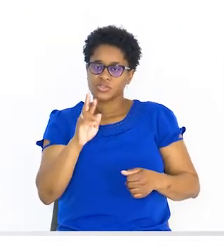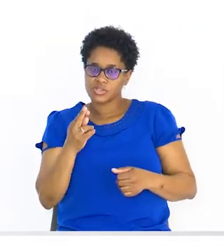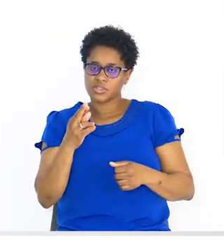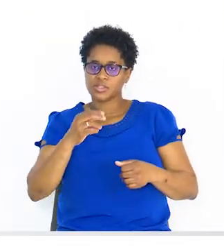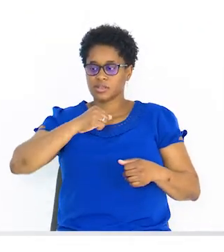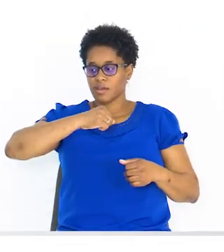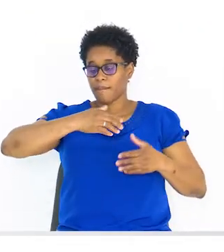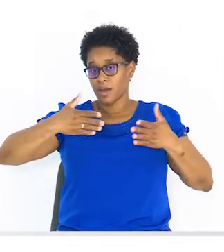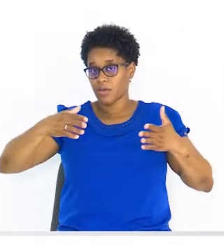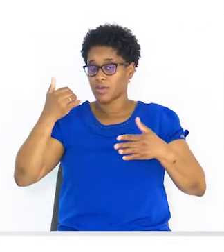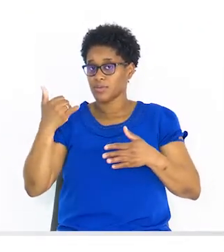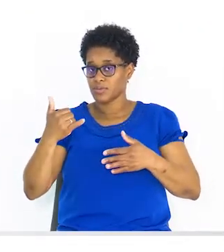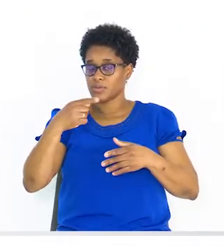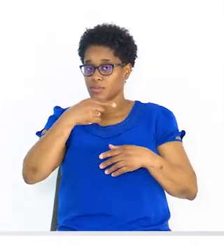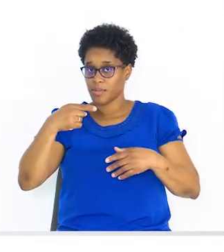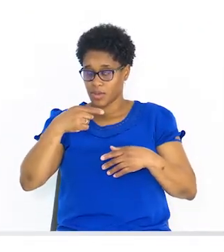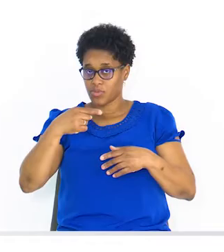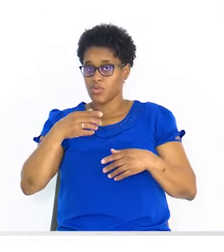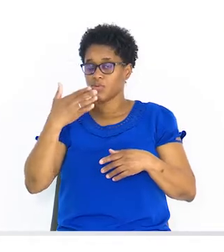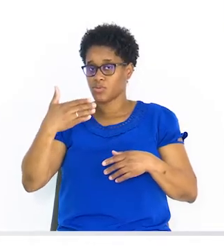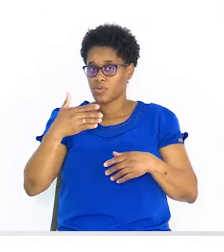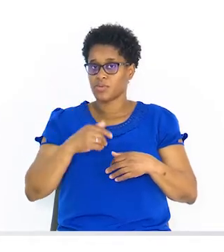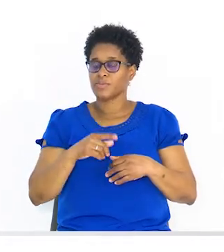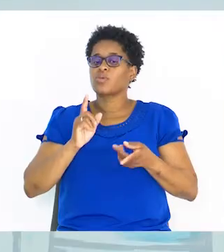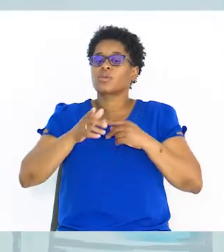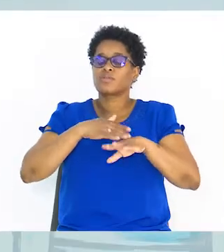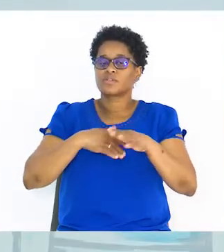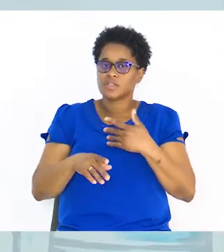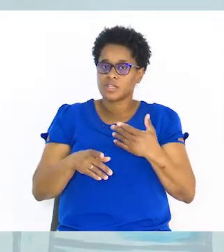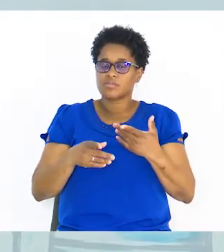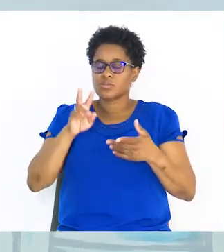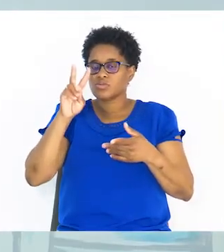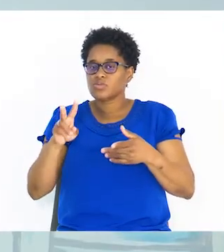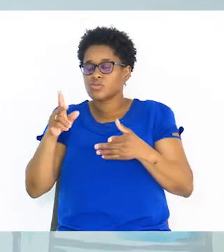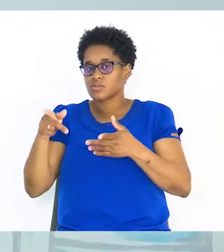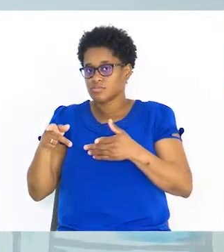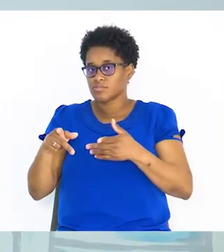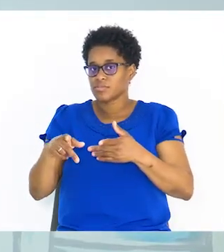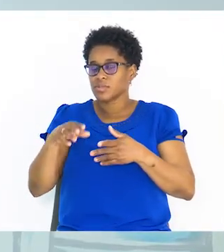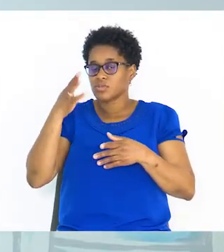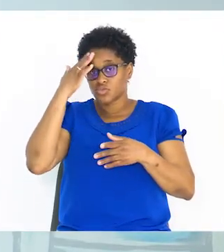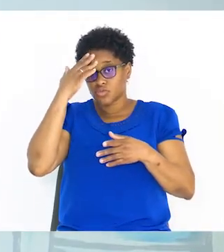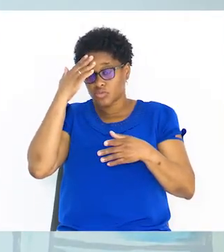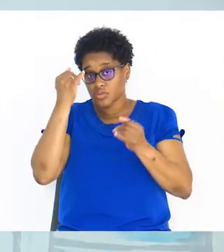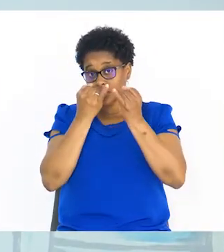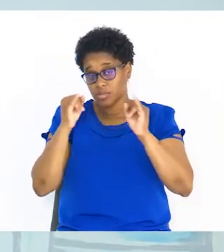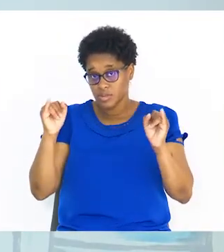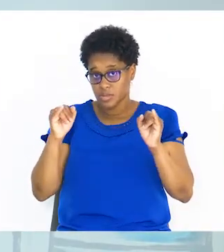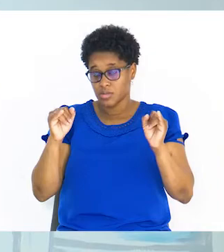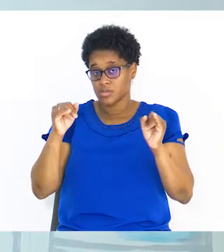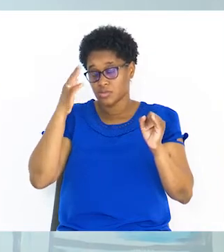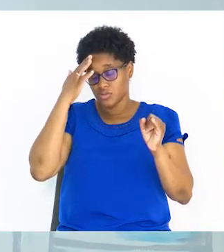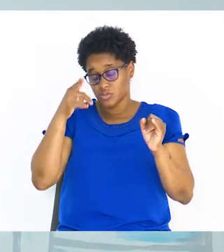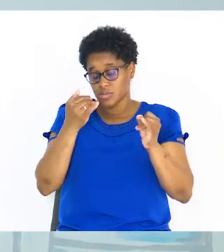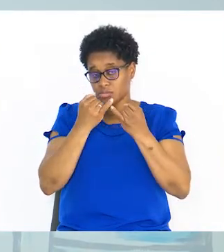2x maior que 2 menos 1. O é fizemos? Na segunda inequação, os termos de independente. Nesse caso, o